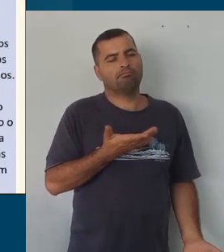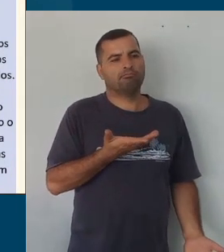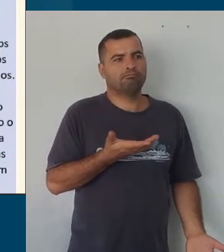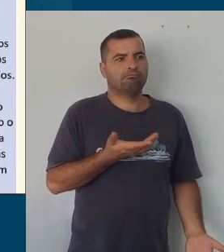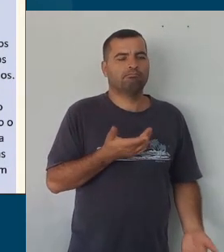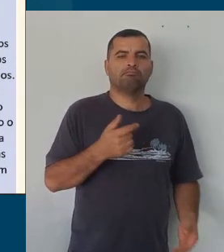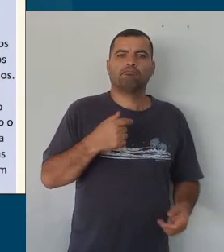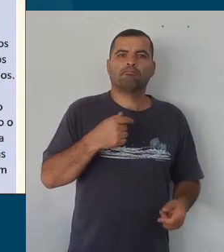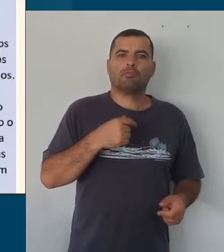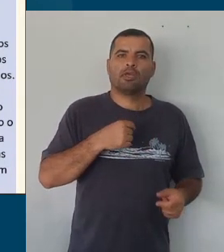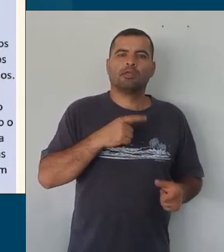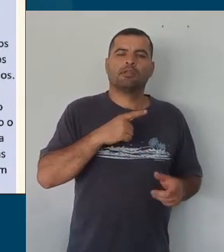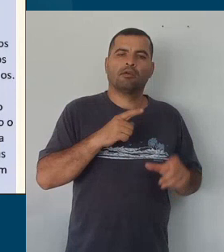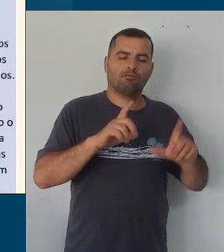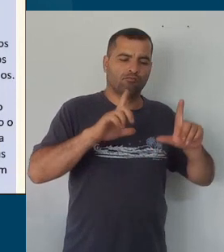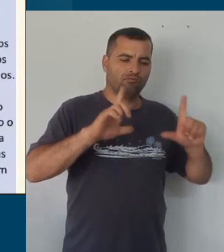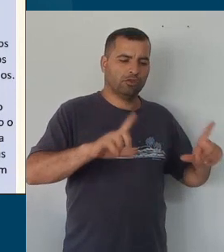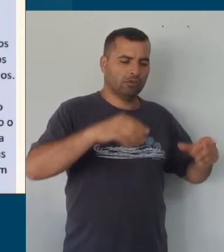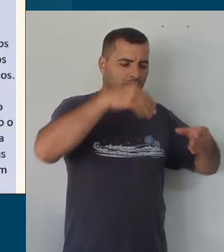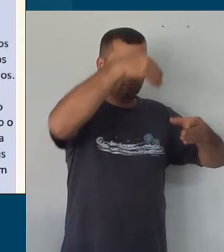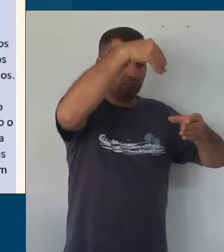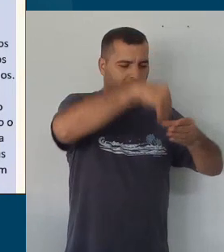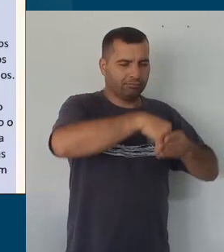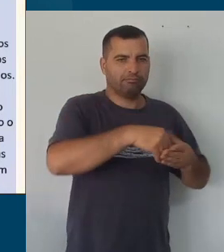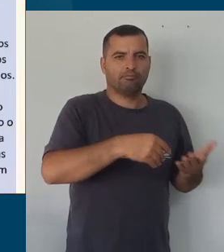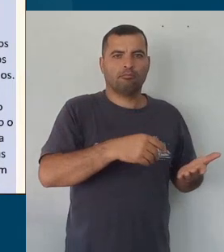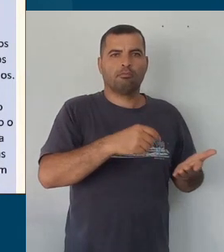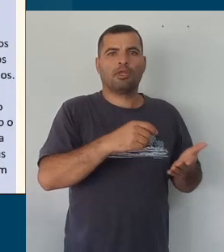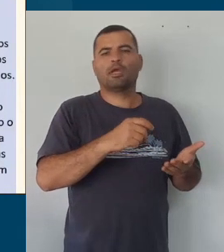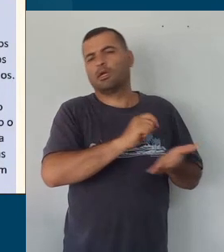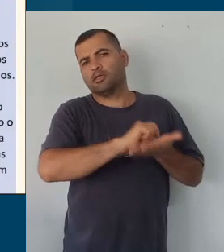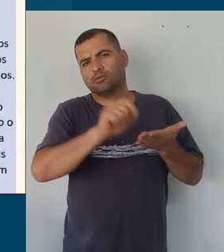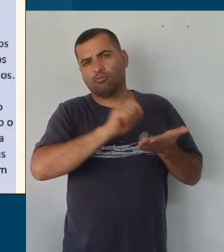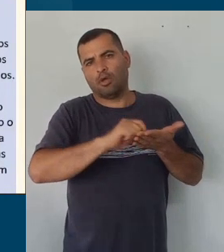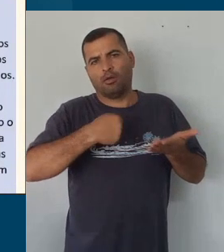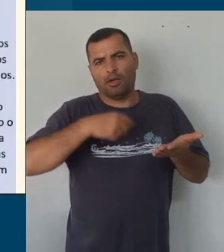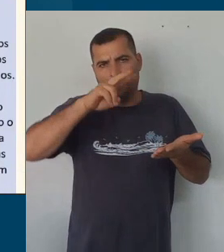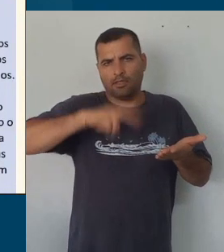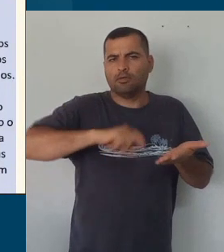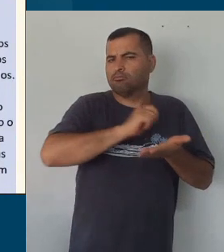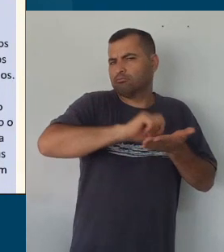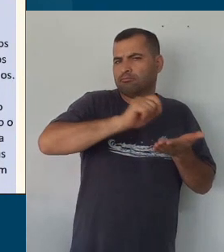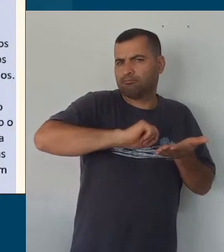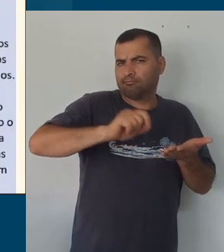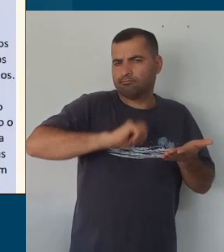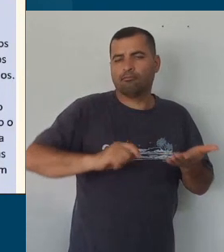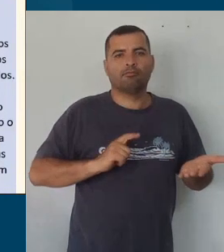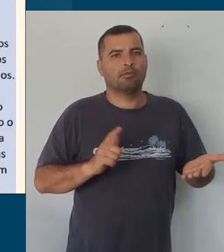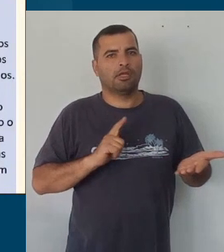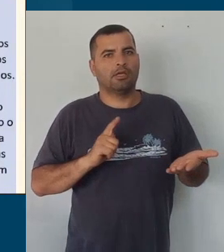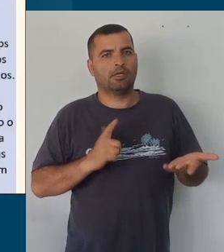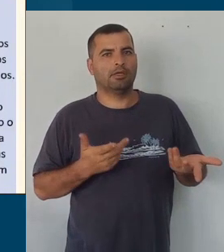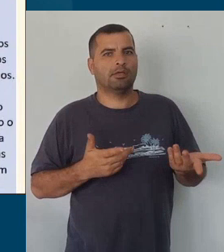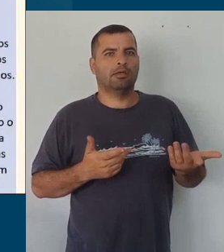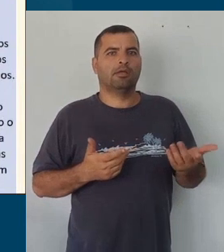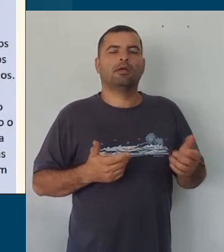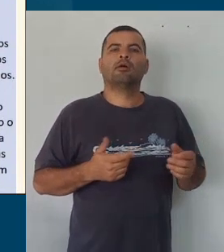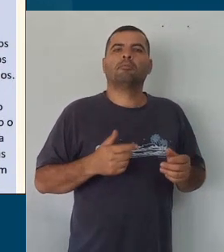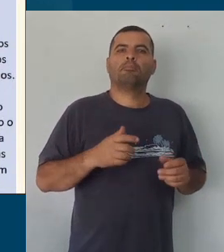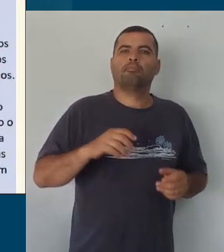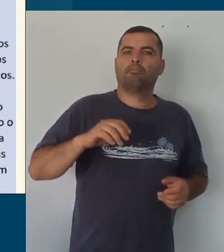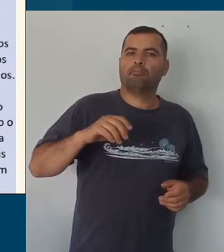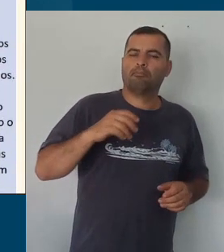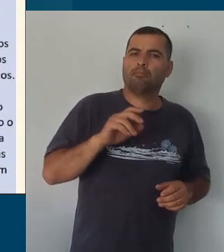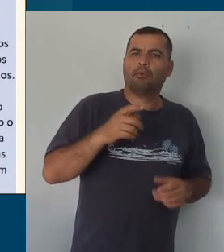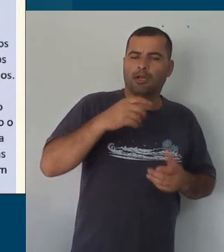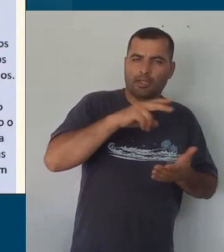fichas ou registros de leitura, então, dali eu passo da prática de leitura para a prática de oralidade,